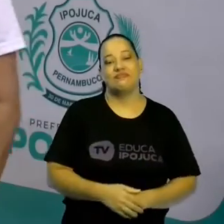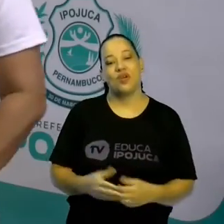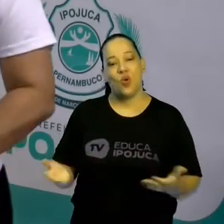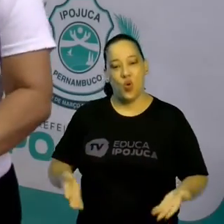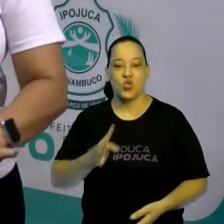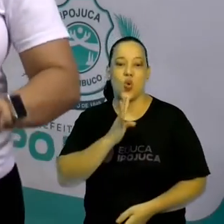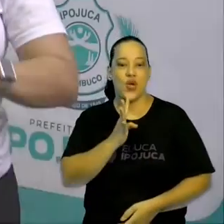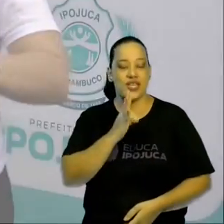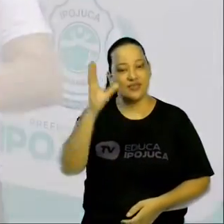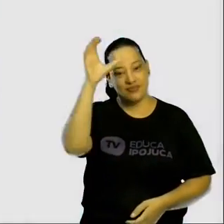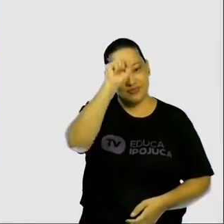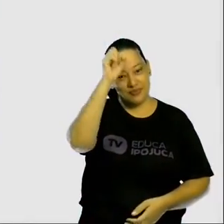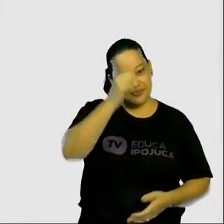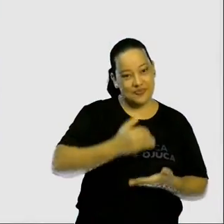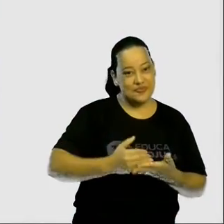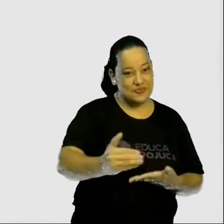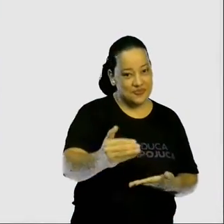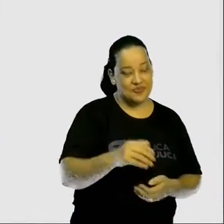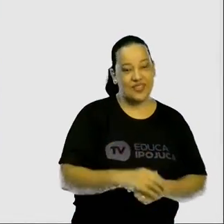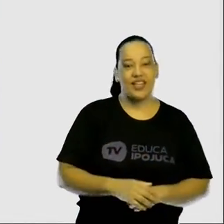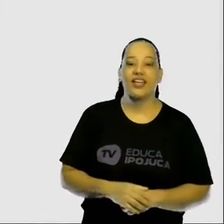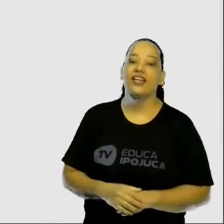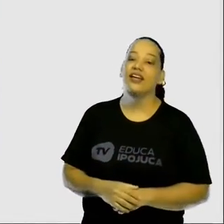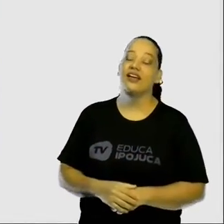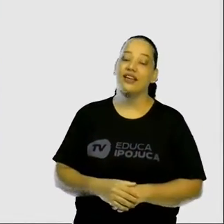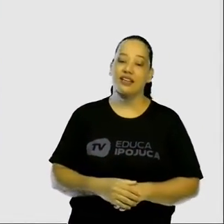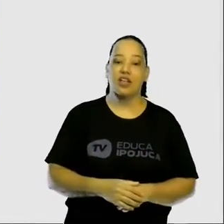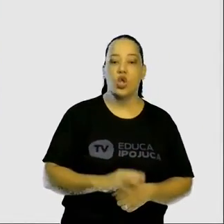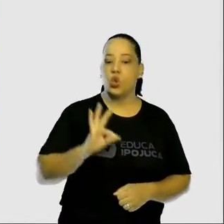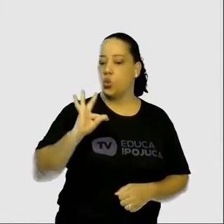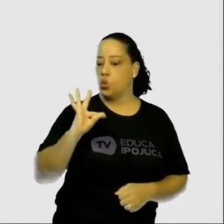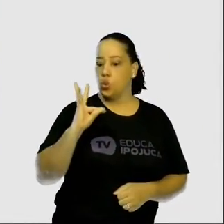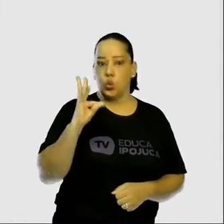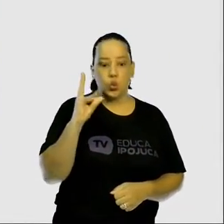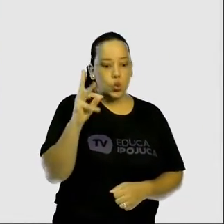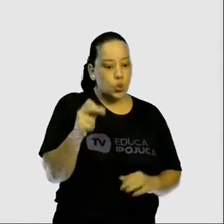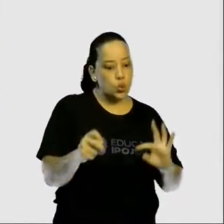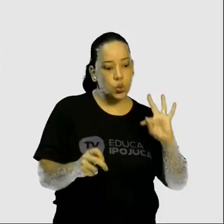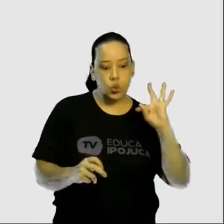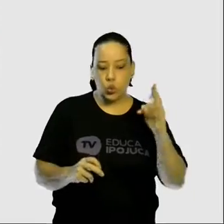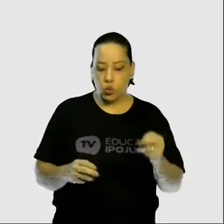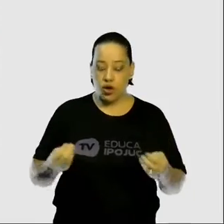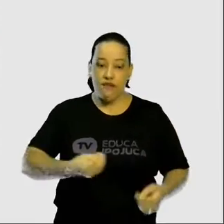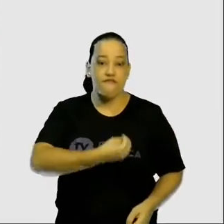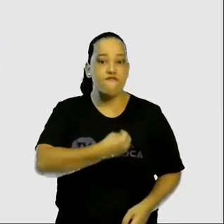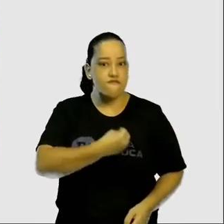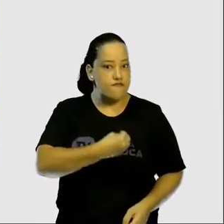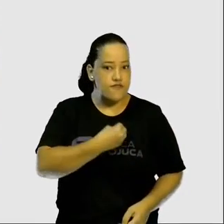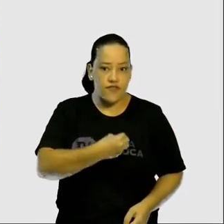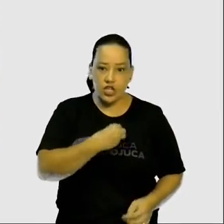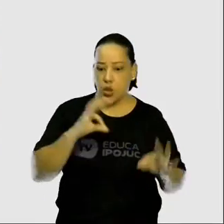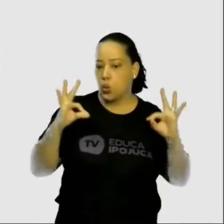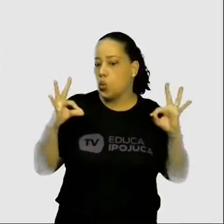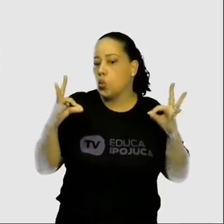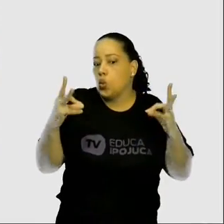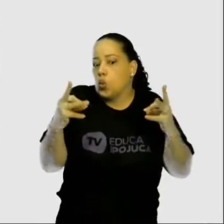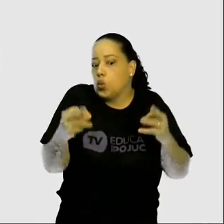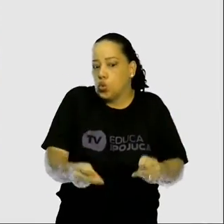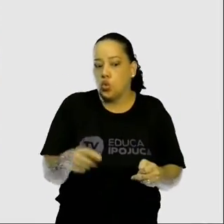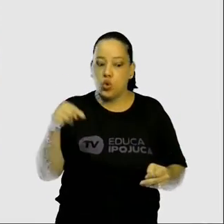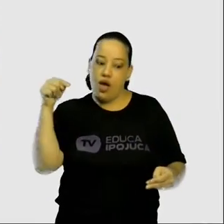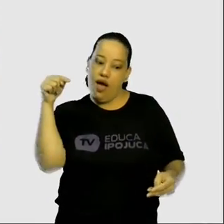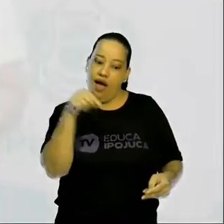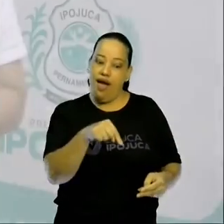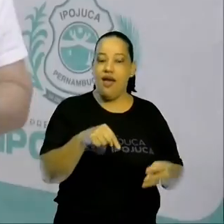Então, célula a gente vai encontrar em todo o organismo vivo. Então, tudo que tem vida vai ter uma